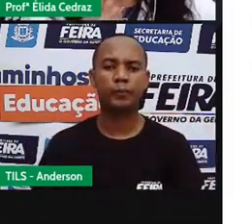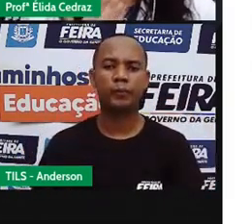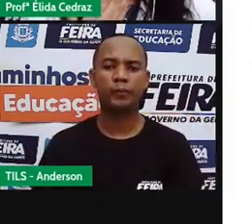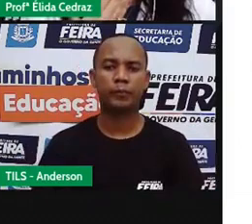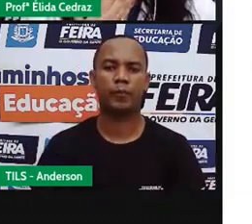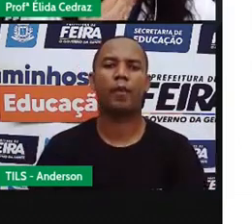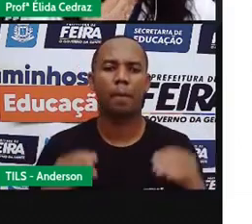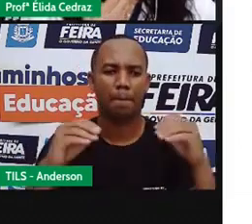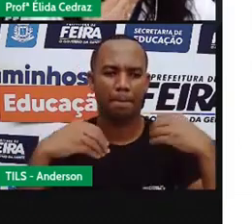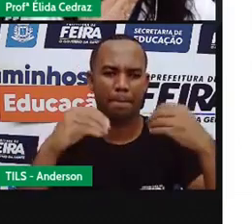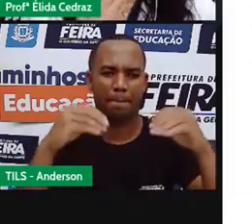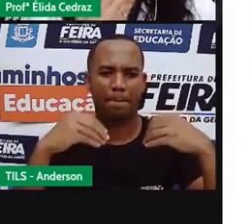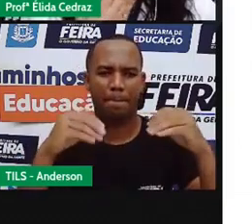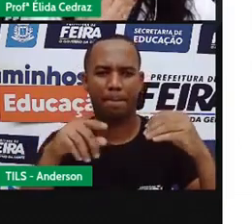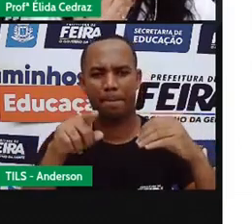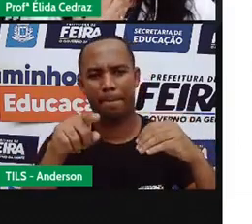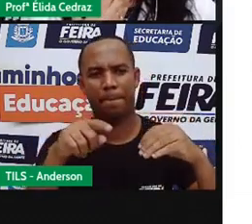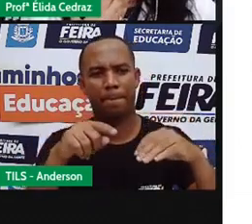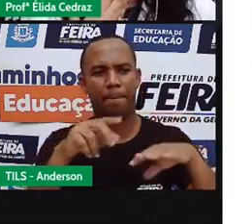Plástico ou vidro?